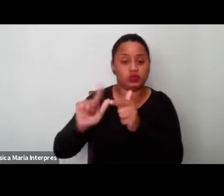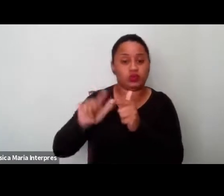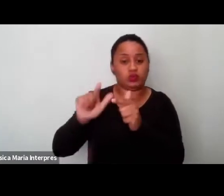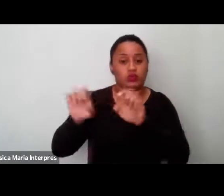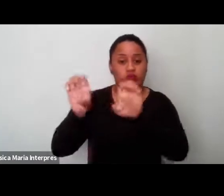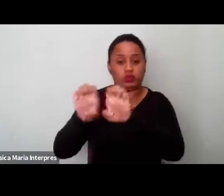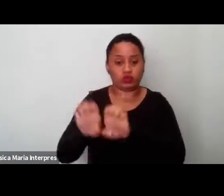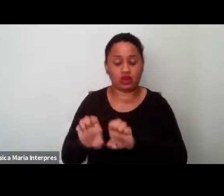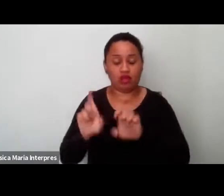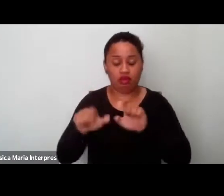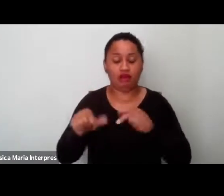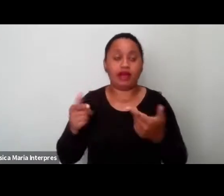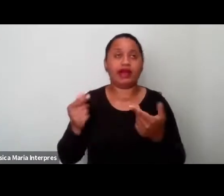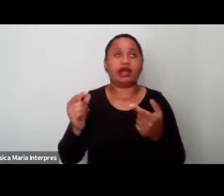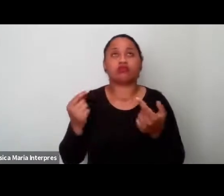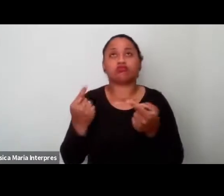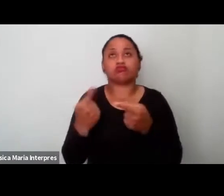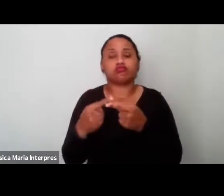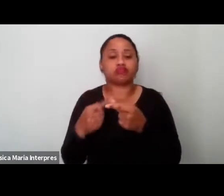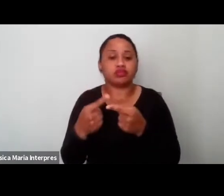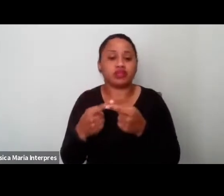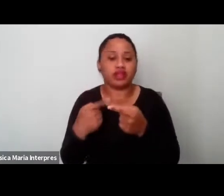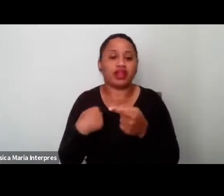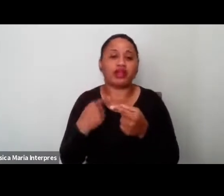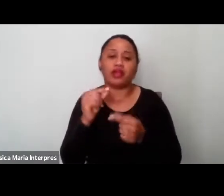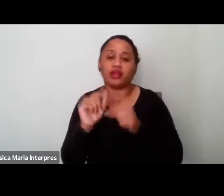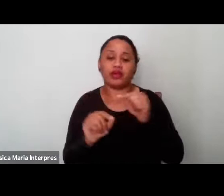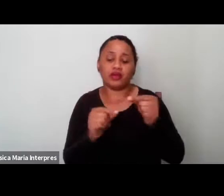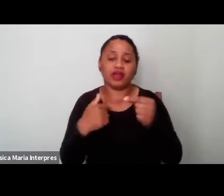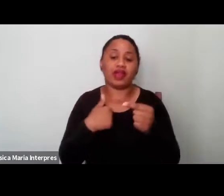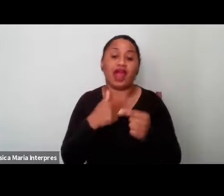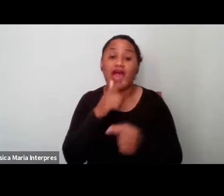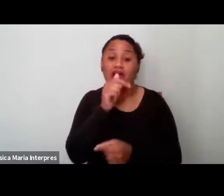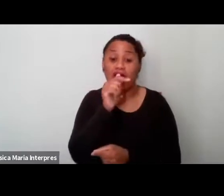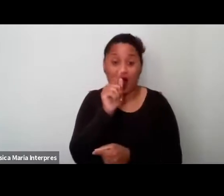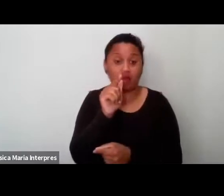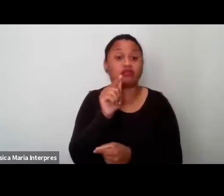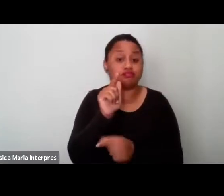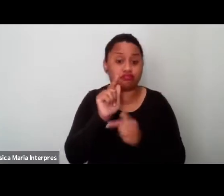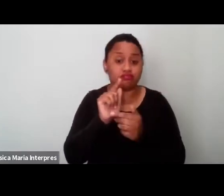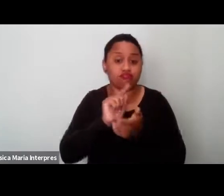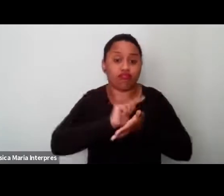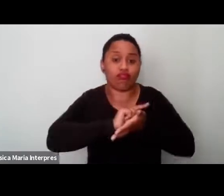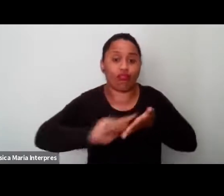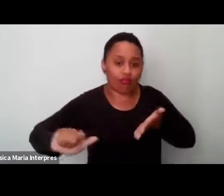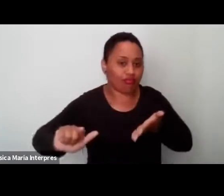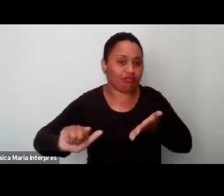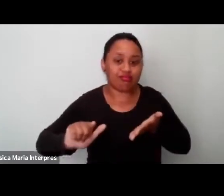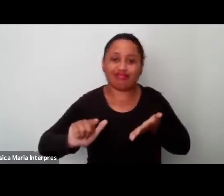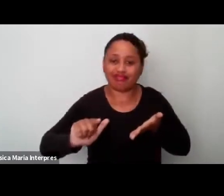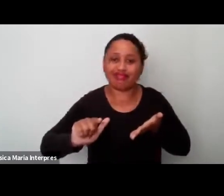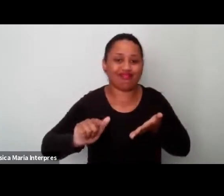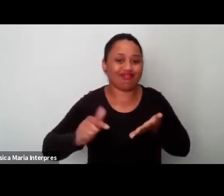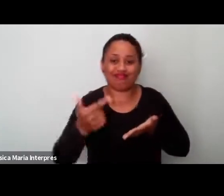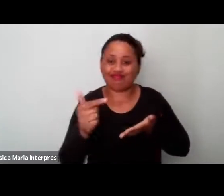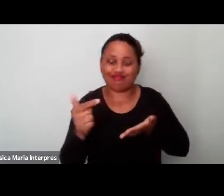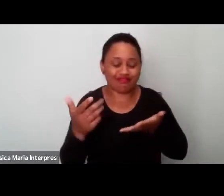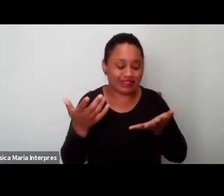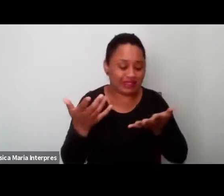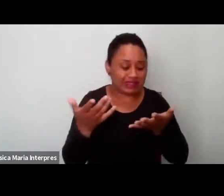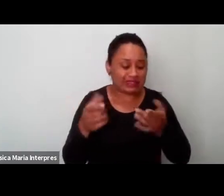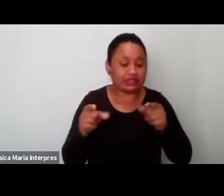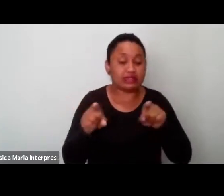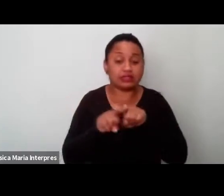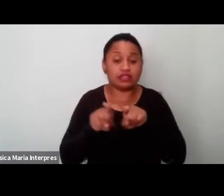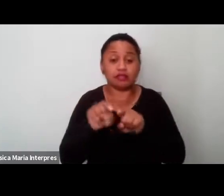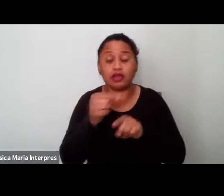estava relacionado, né, com o abastecimento da água potável, e uma outra questão, também, relatada,